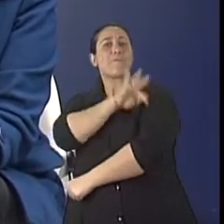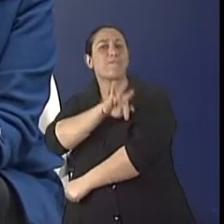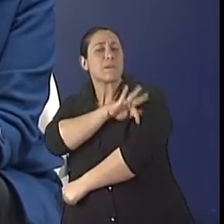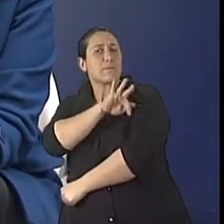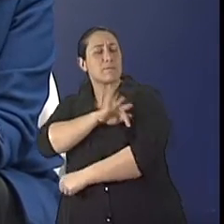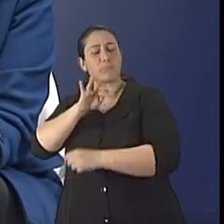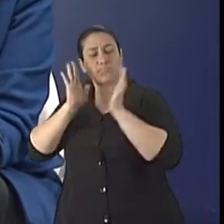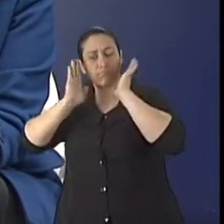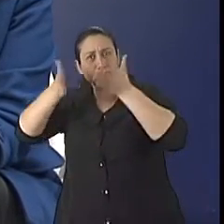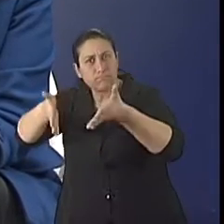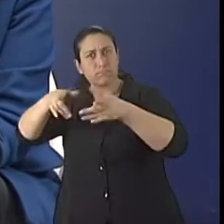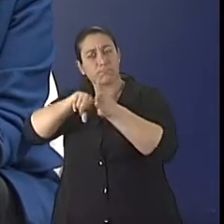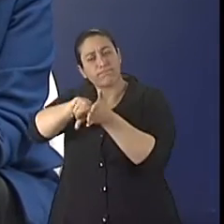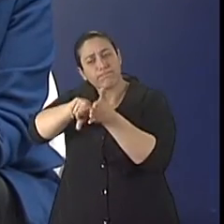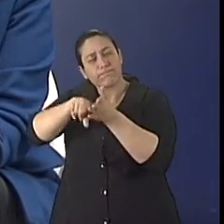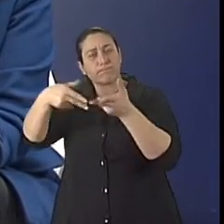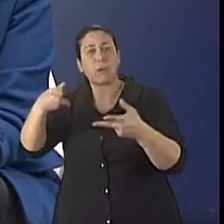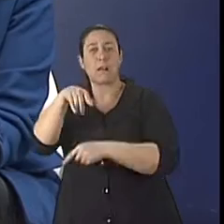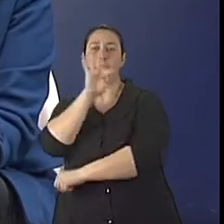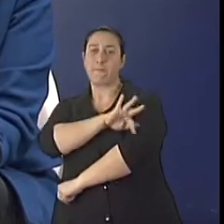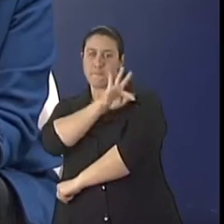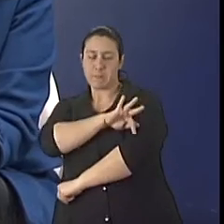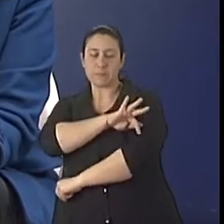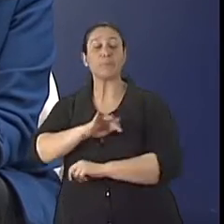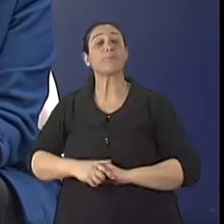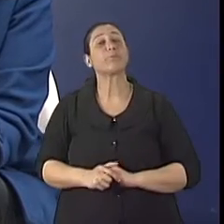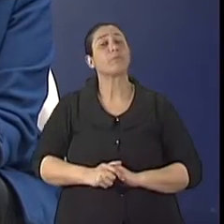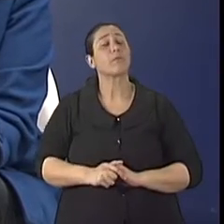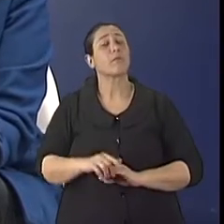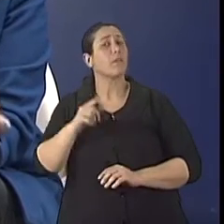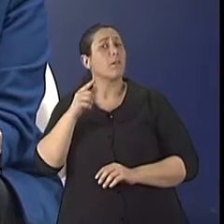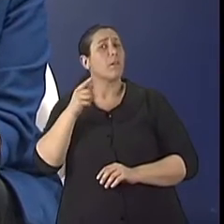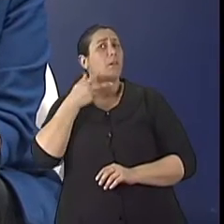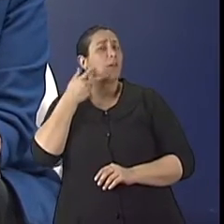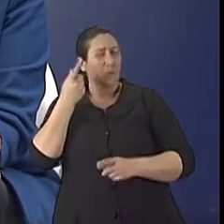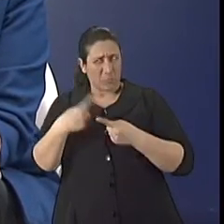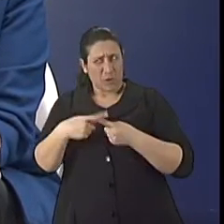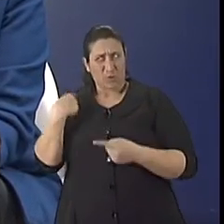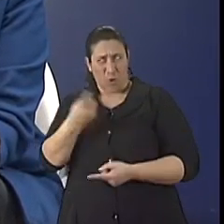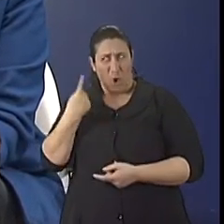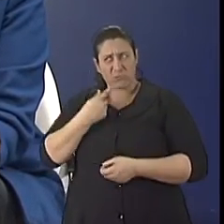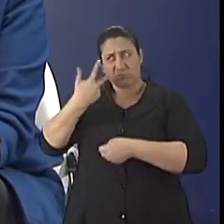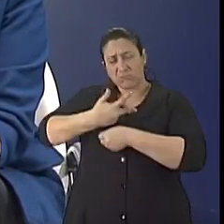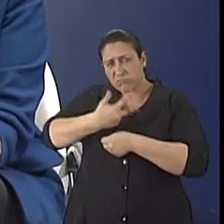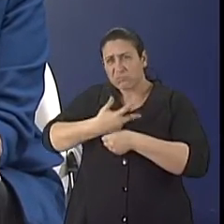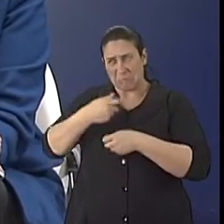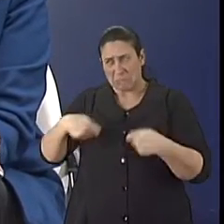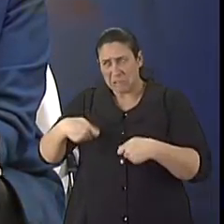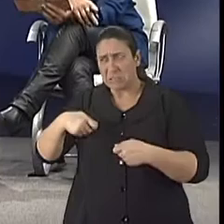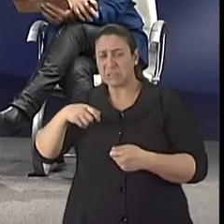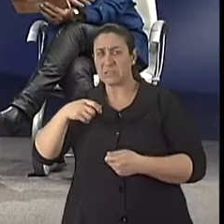racional de medicamentos para os idosos. Será porque a gente está ficando velha, precisa tomar muita medicação?